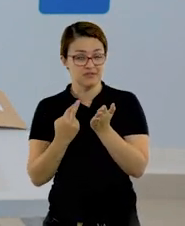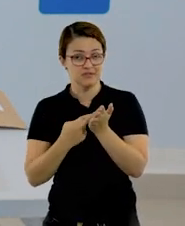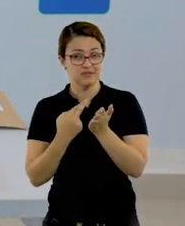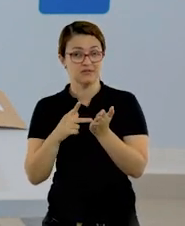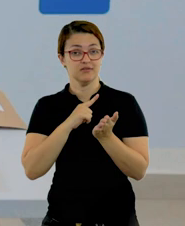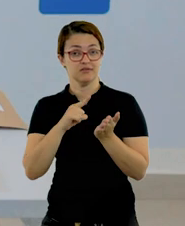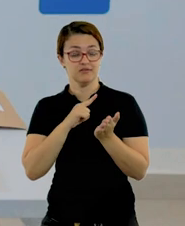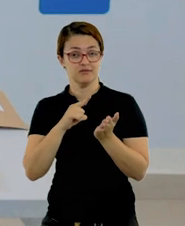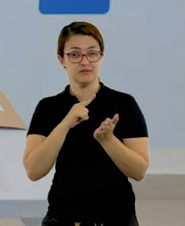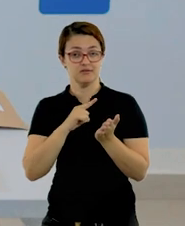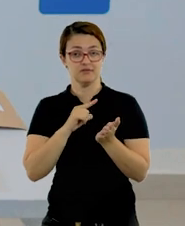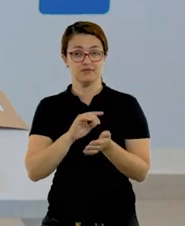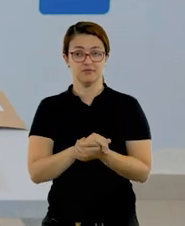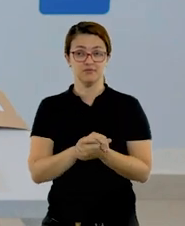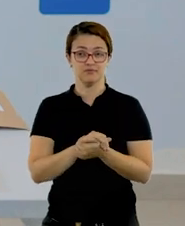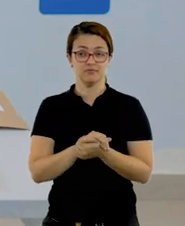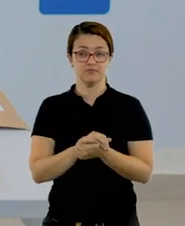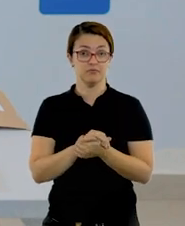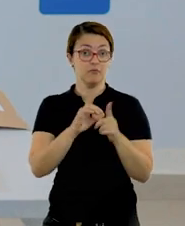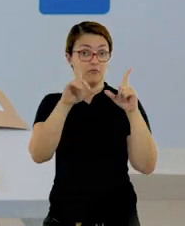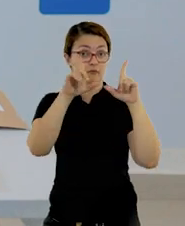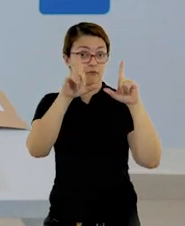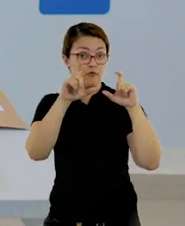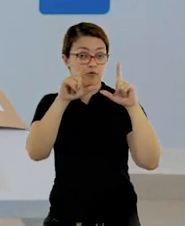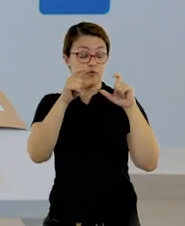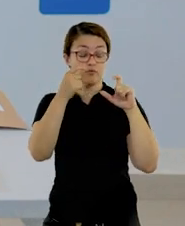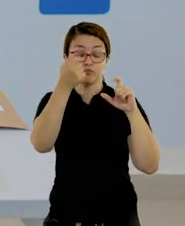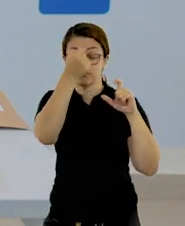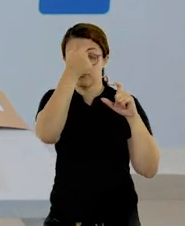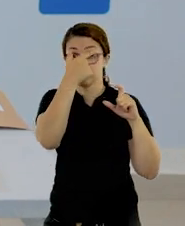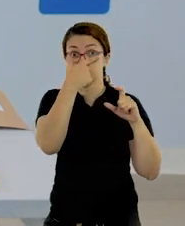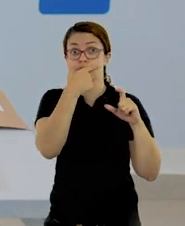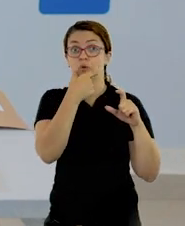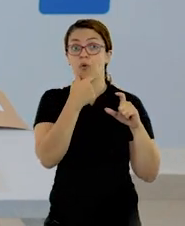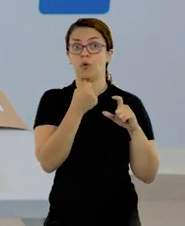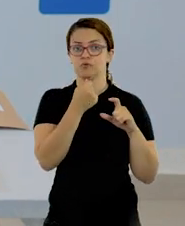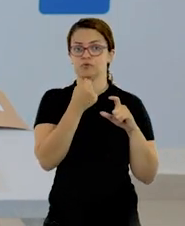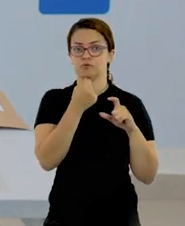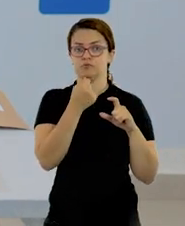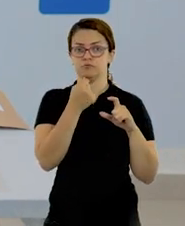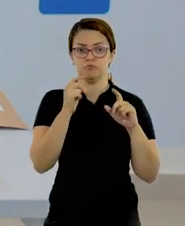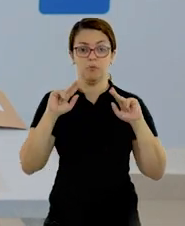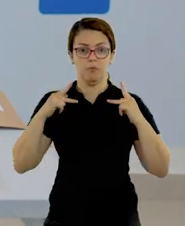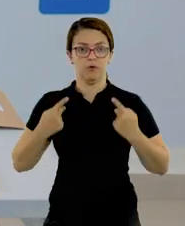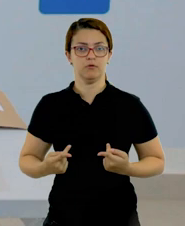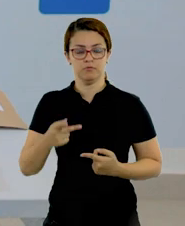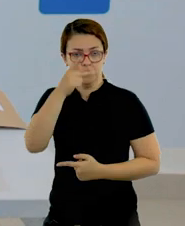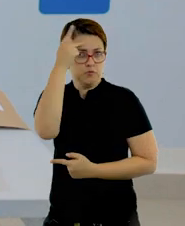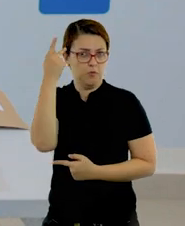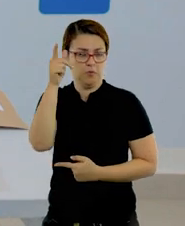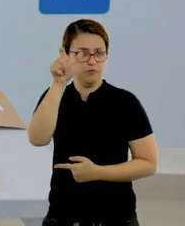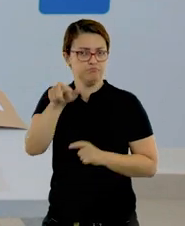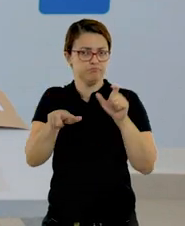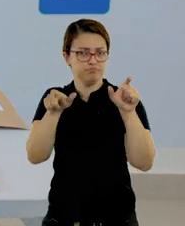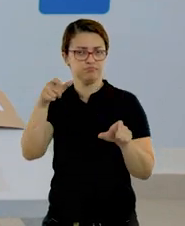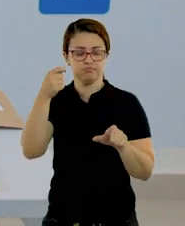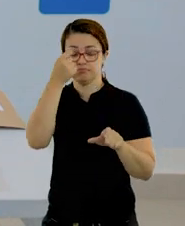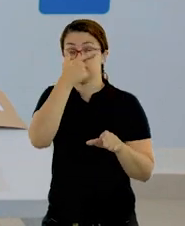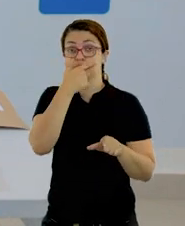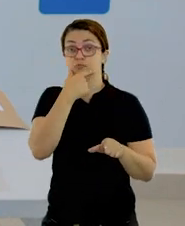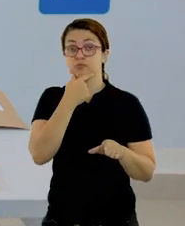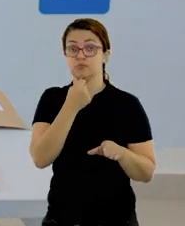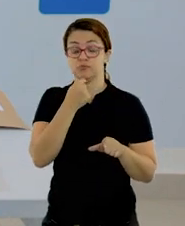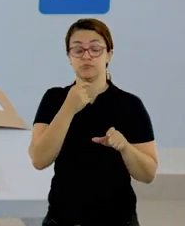contenha uma foto de um rosto humano. Vocês vão utilizar